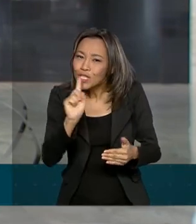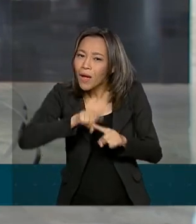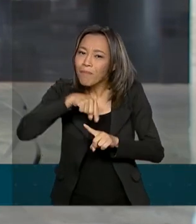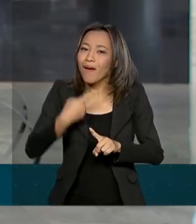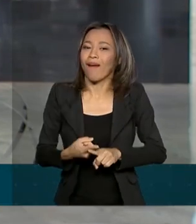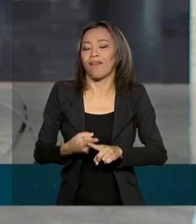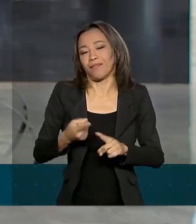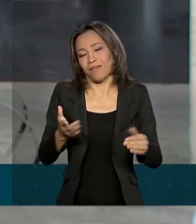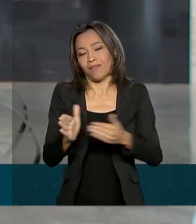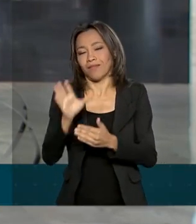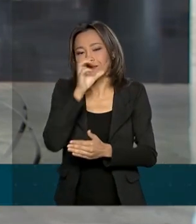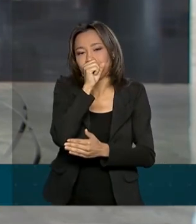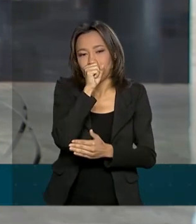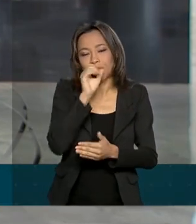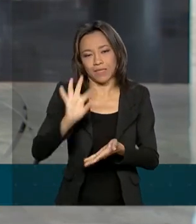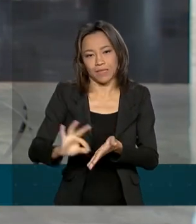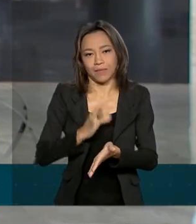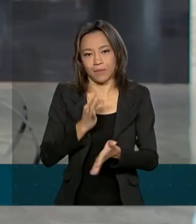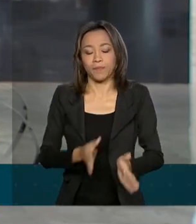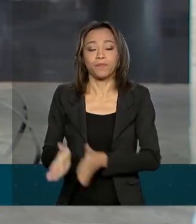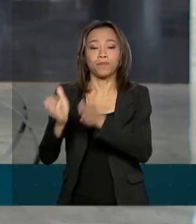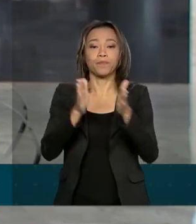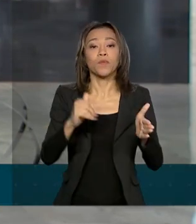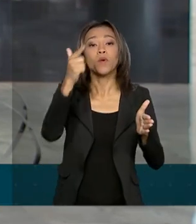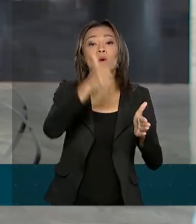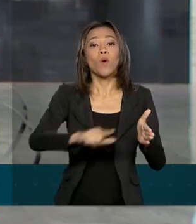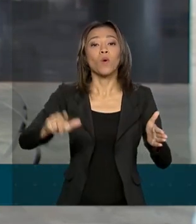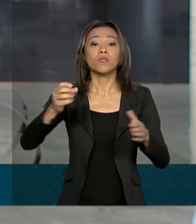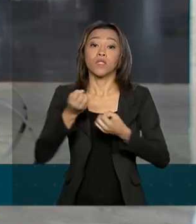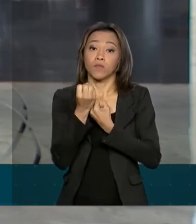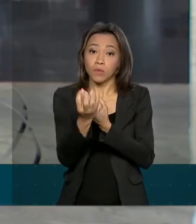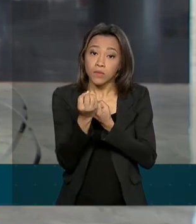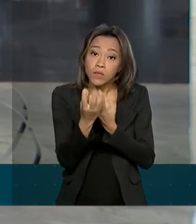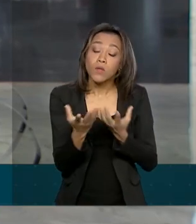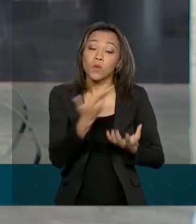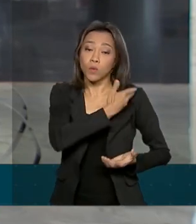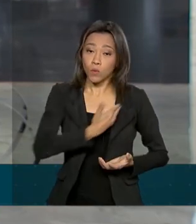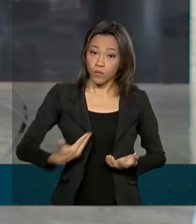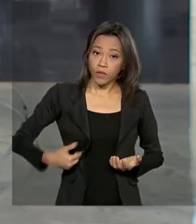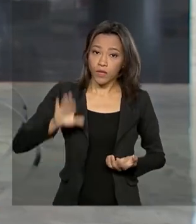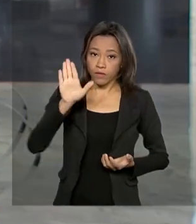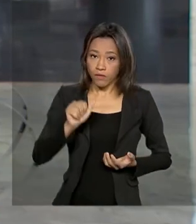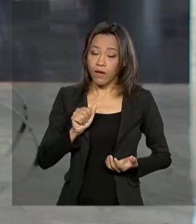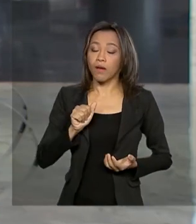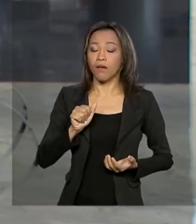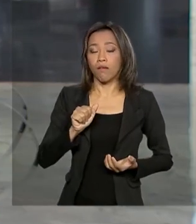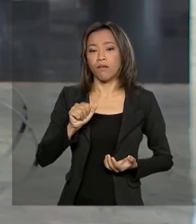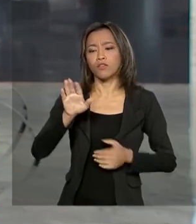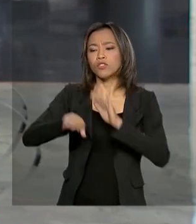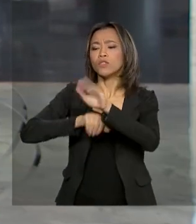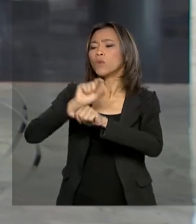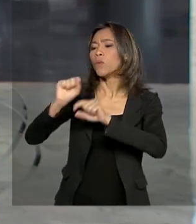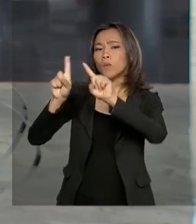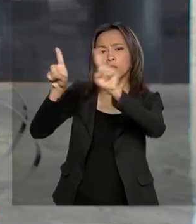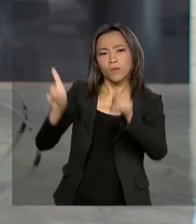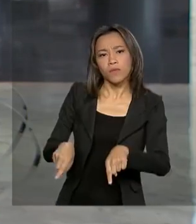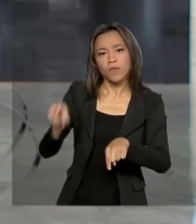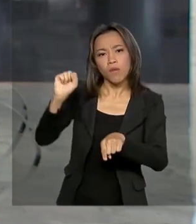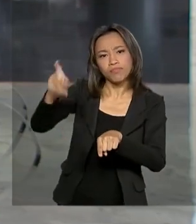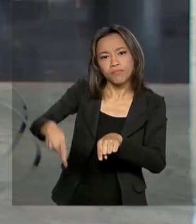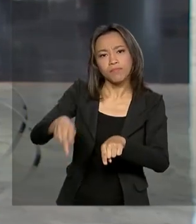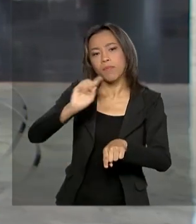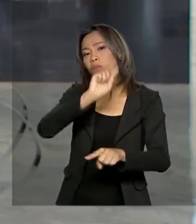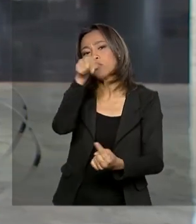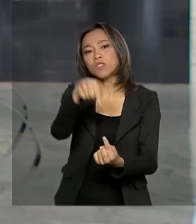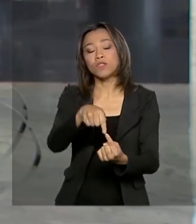mais aí para concorrer. E agora uma outra notícia é o governo vai chamar servidores aposentados para reduzir as